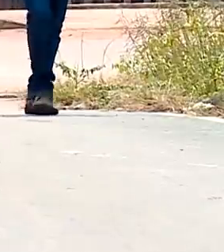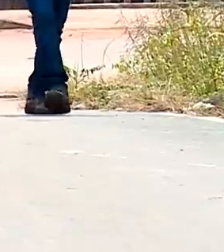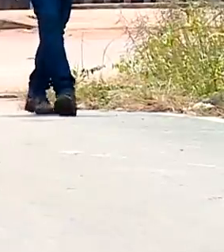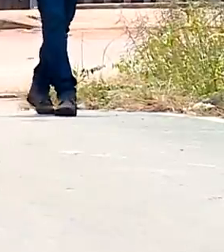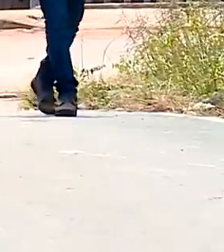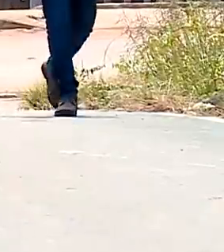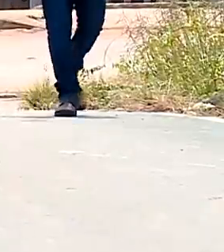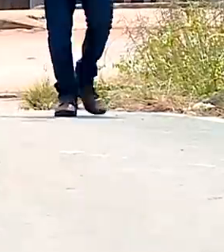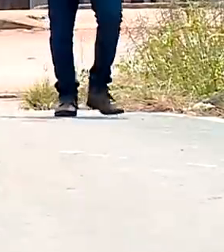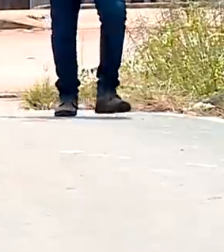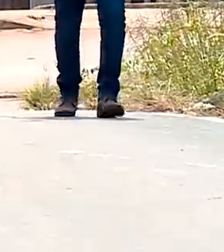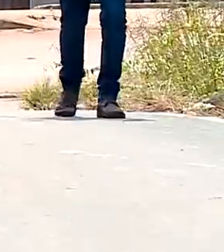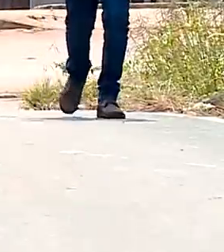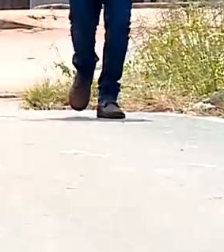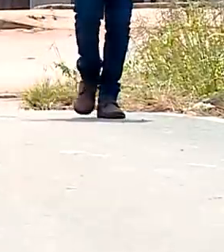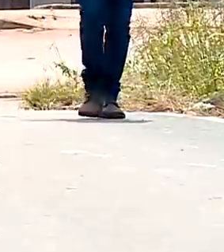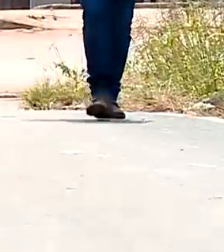Transcrição Coelho